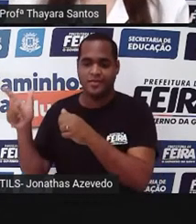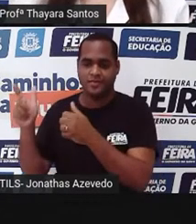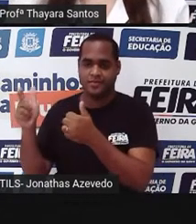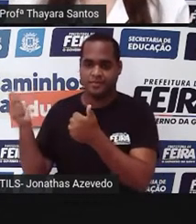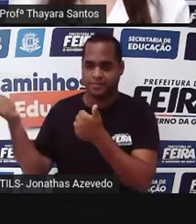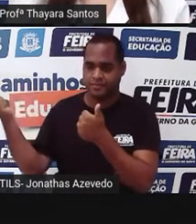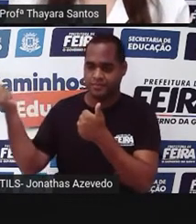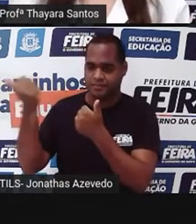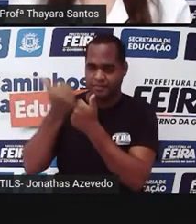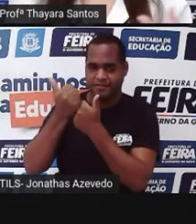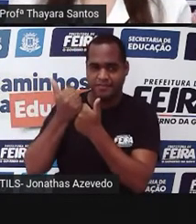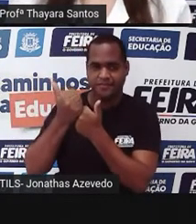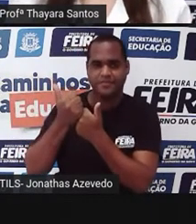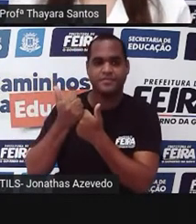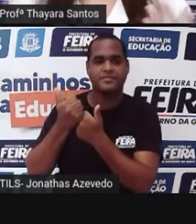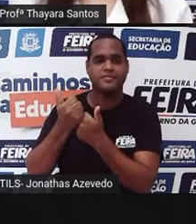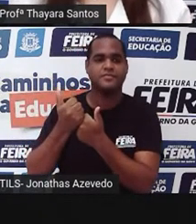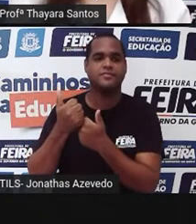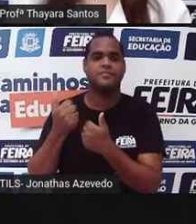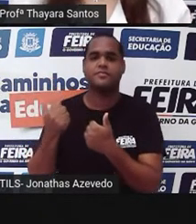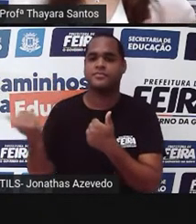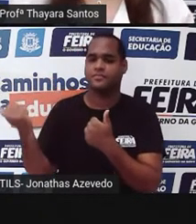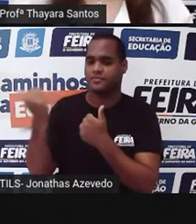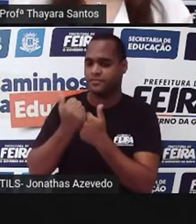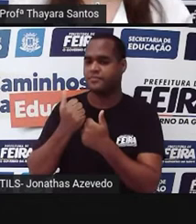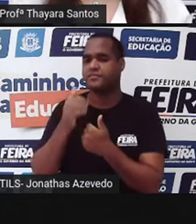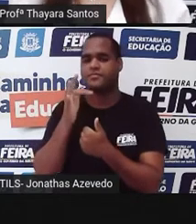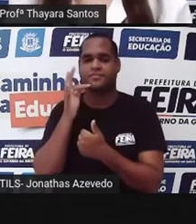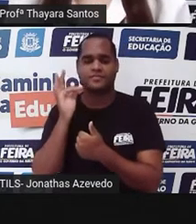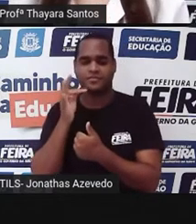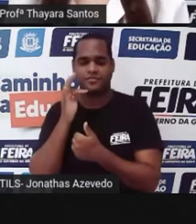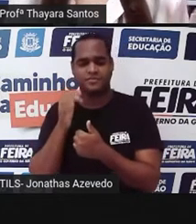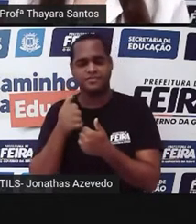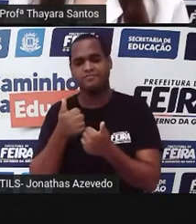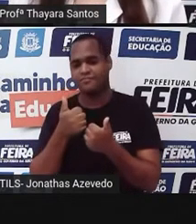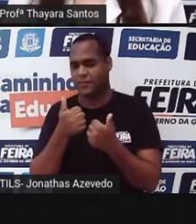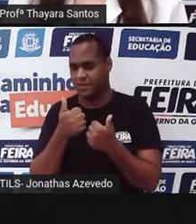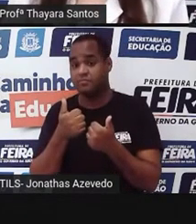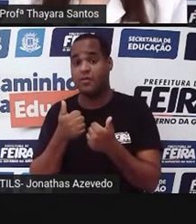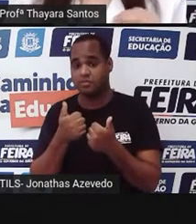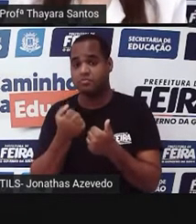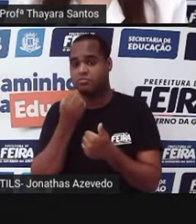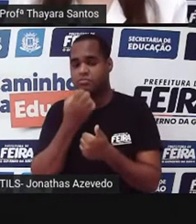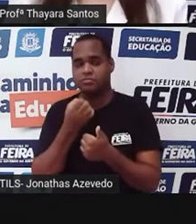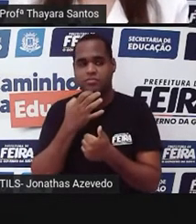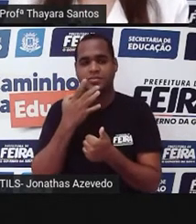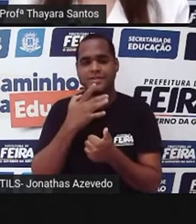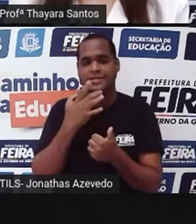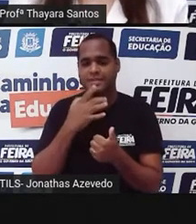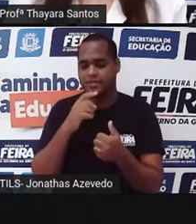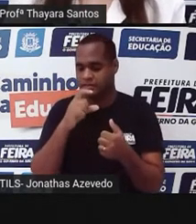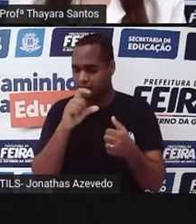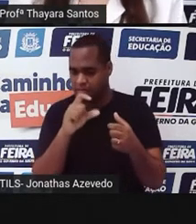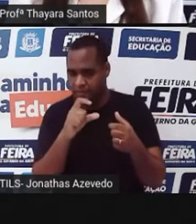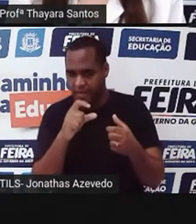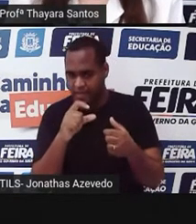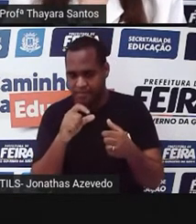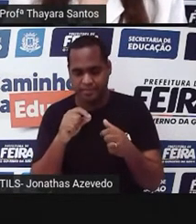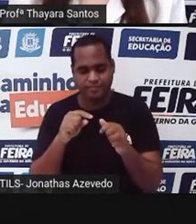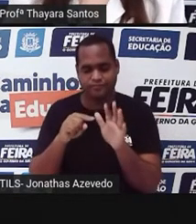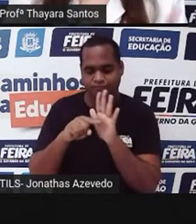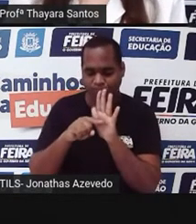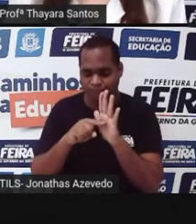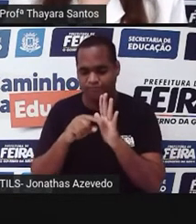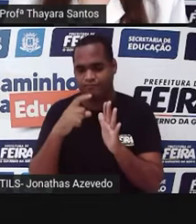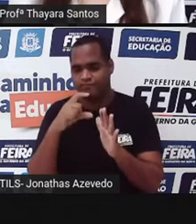a gente faz uma fruta que não tem aquele sabor ruim. Então a gente manipulou geneticamente aquele organismo,